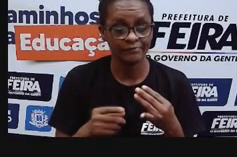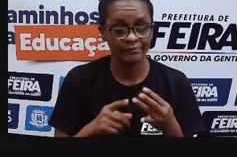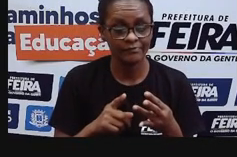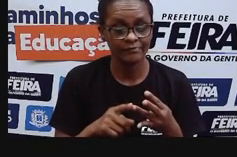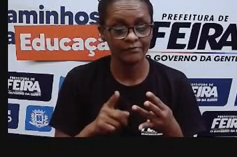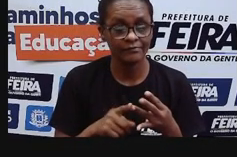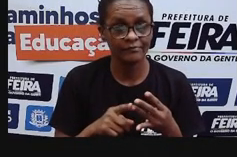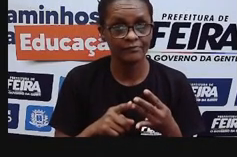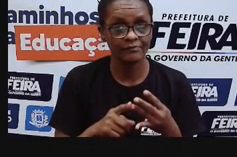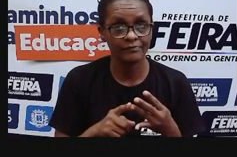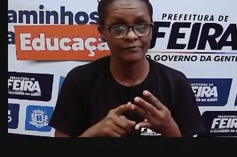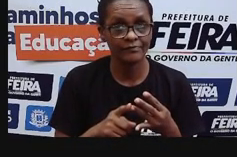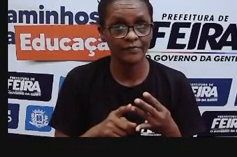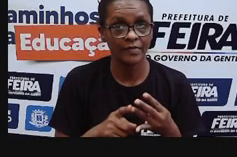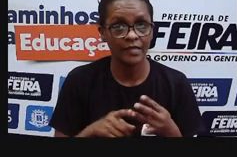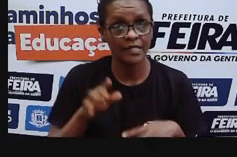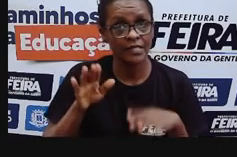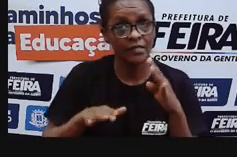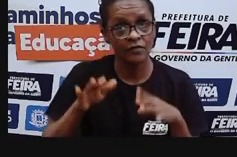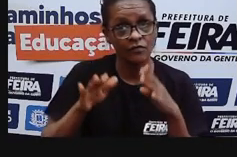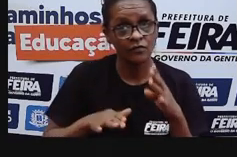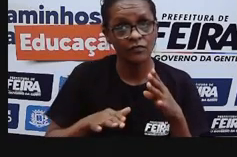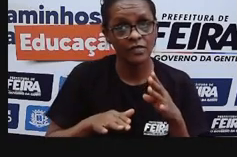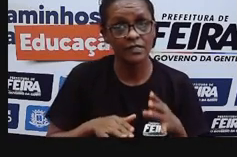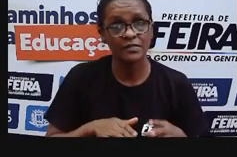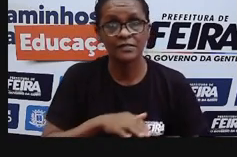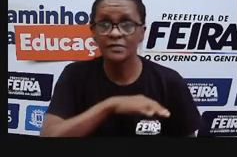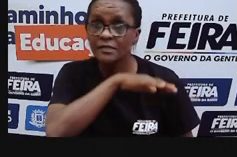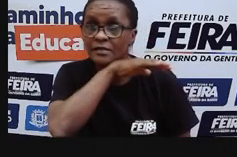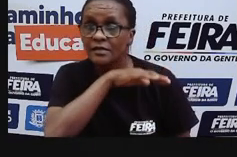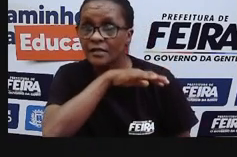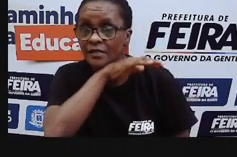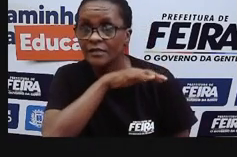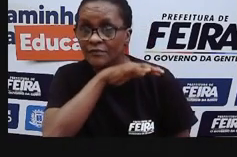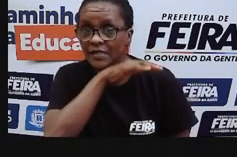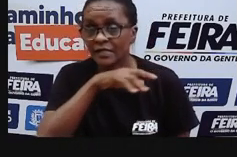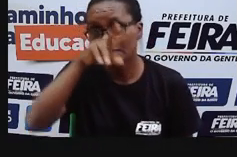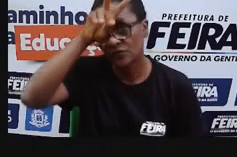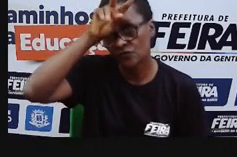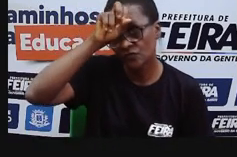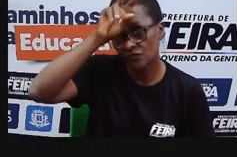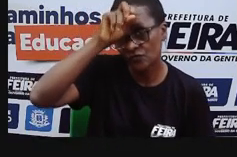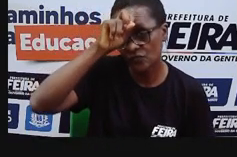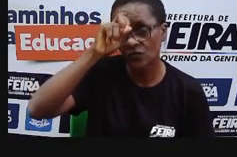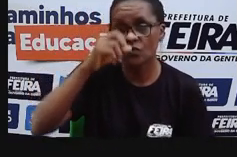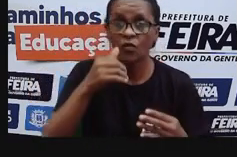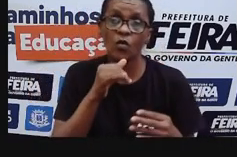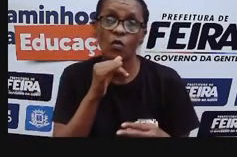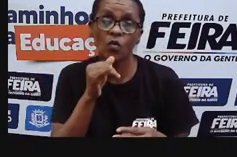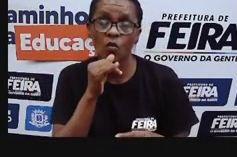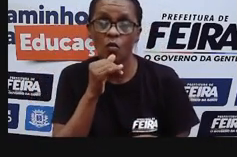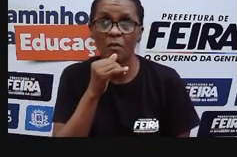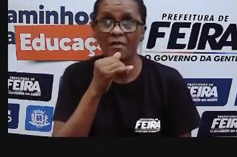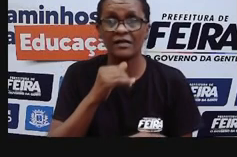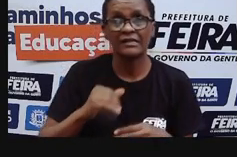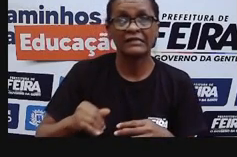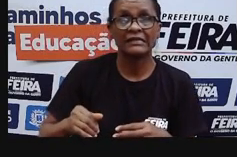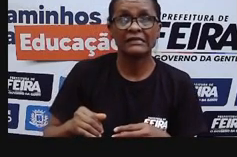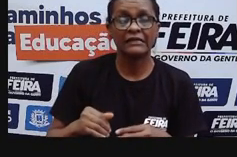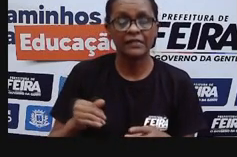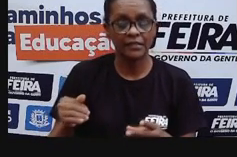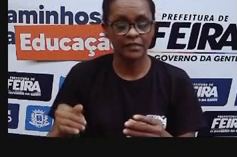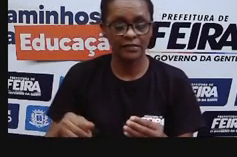alguns seres vivos, né? Algumas bactérias, alguns fungos, que vivem normalmente no nosso